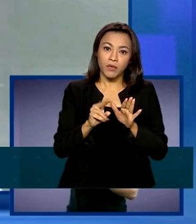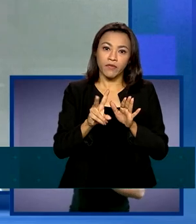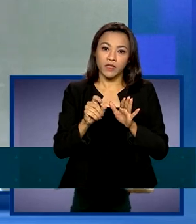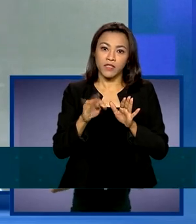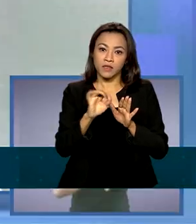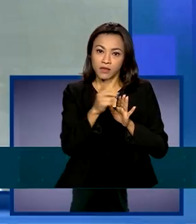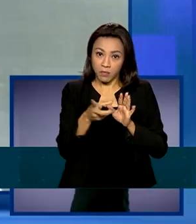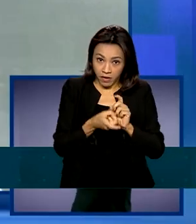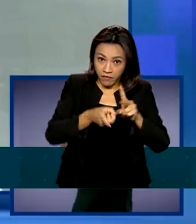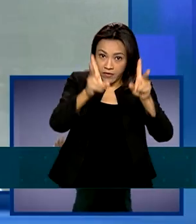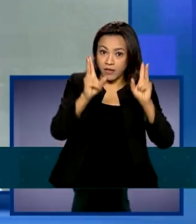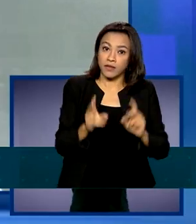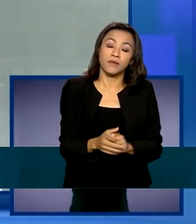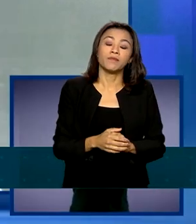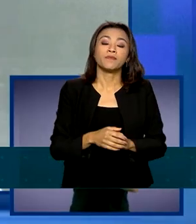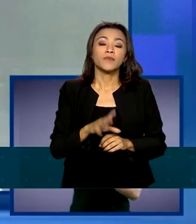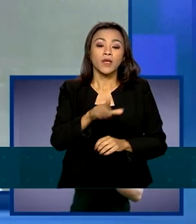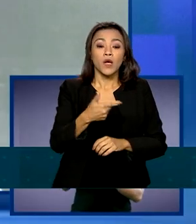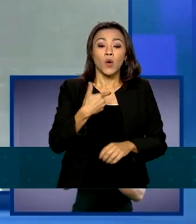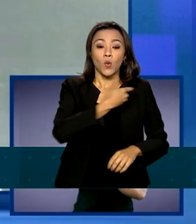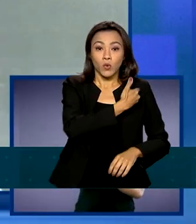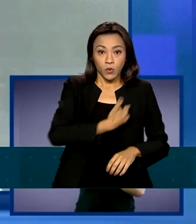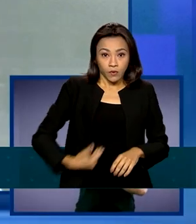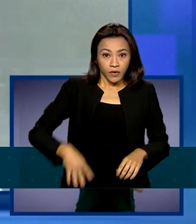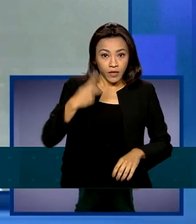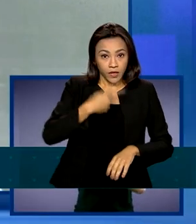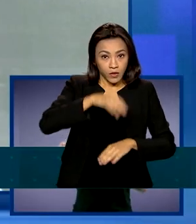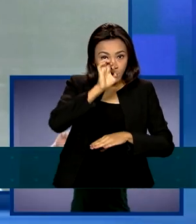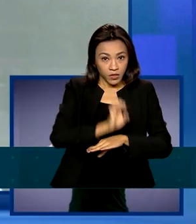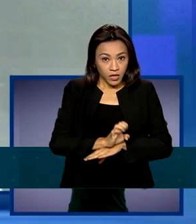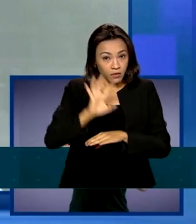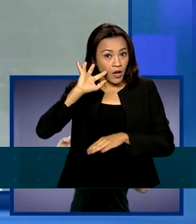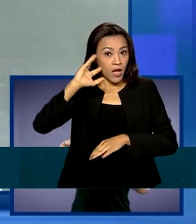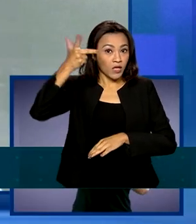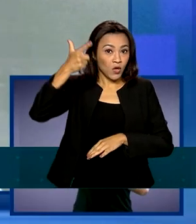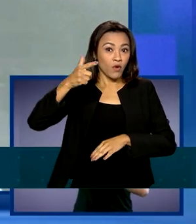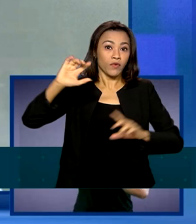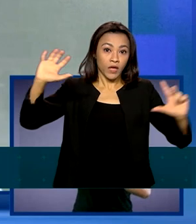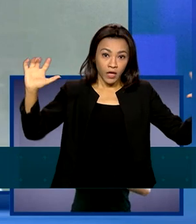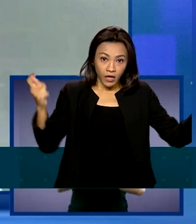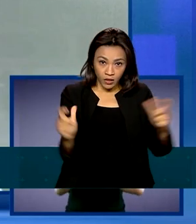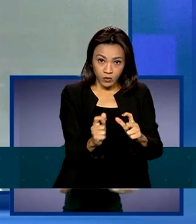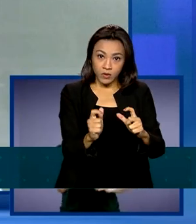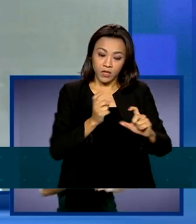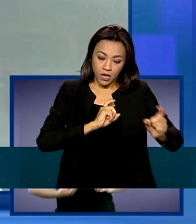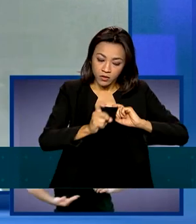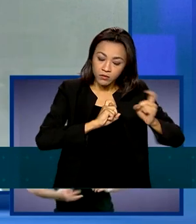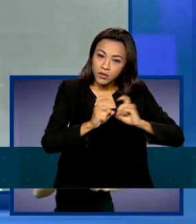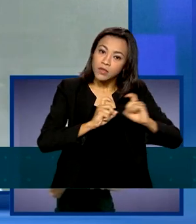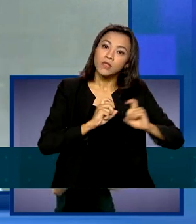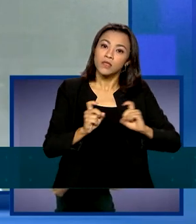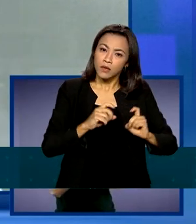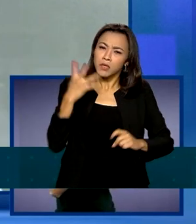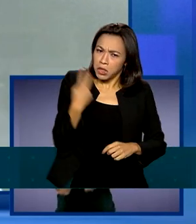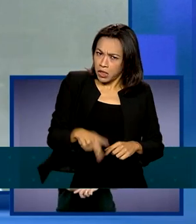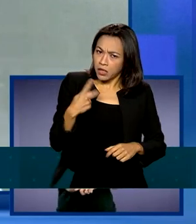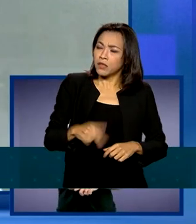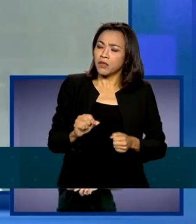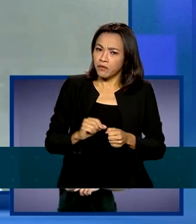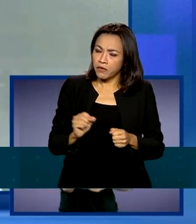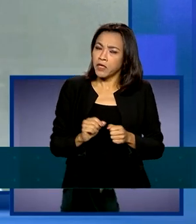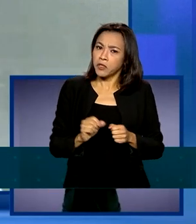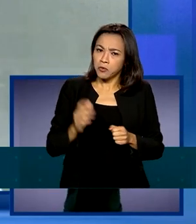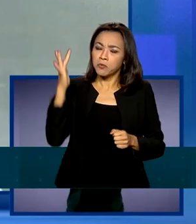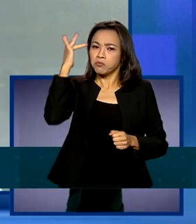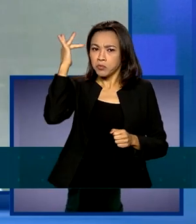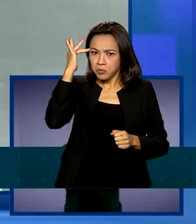federal, mas também os Estados. Quando o Estado toma a decisão de reduzir seu tamanho e o governo do Rio Grande do Sul vem fazendo isso de forma muito consistente, com muita competência,